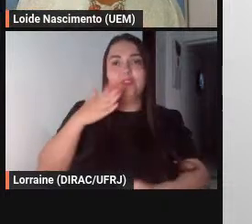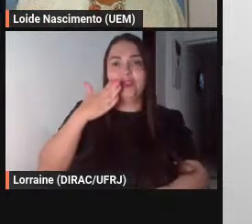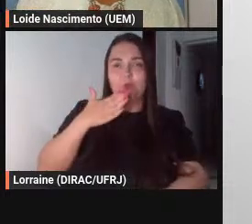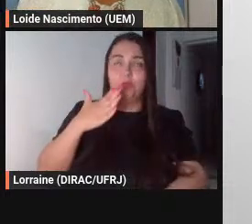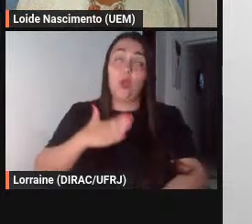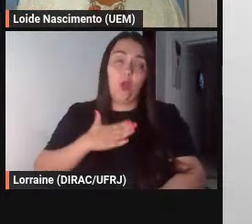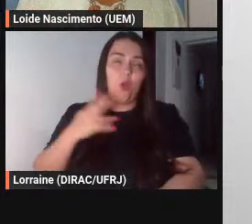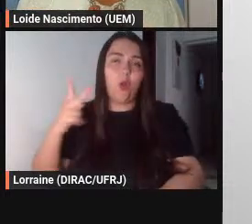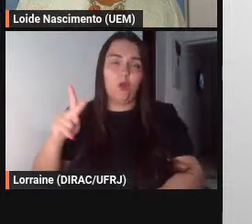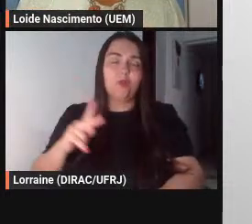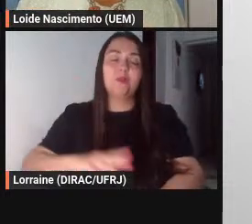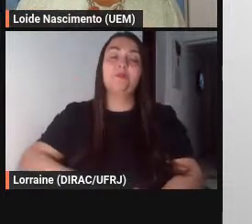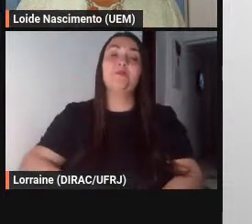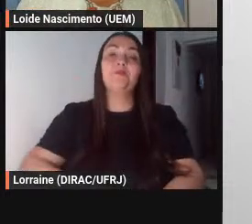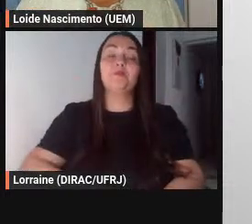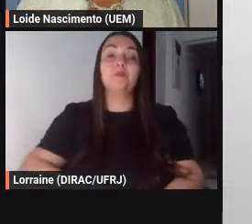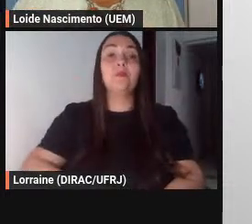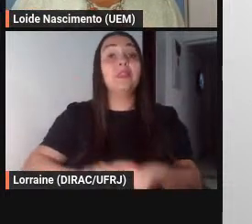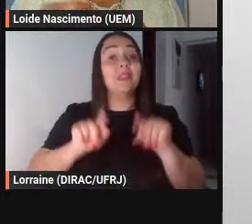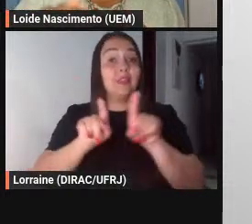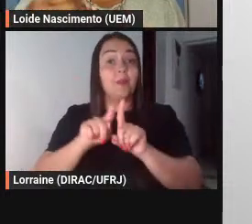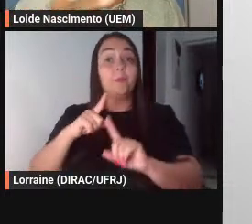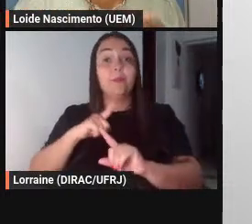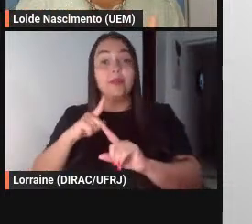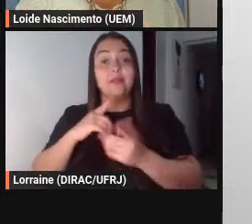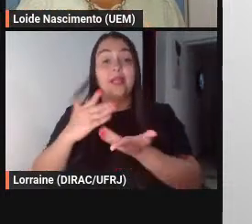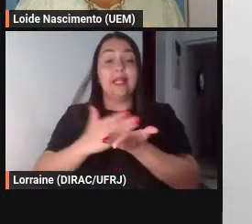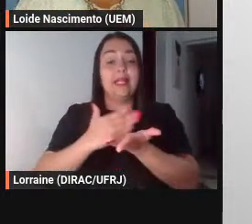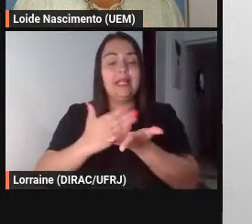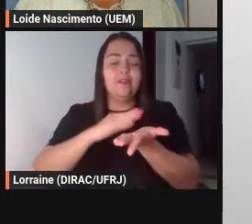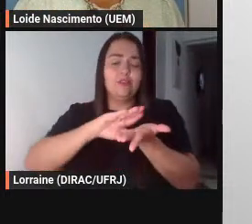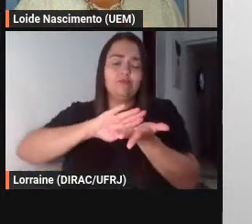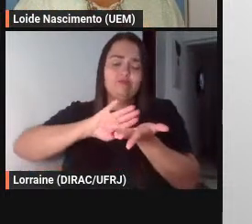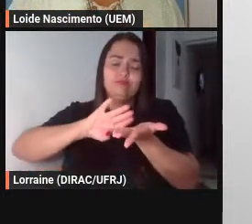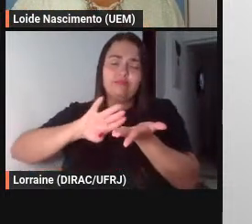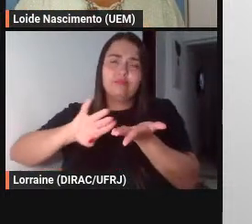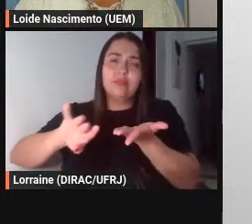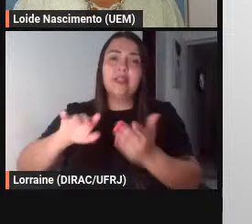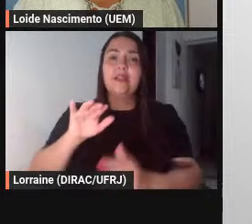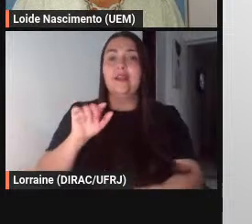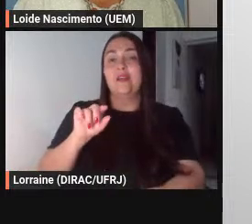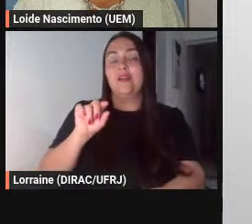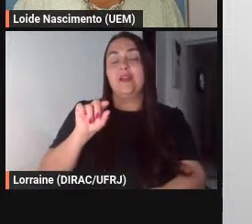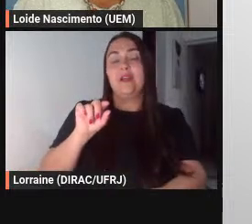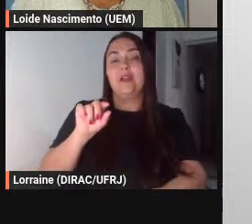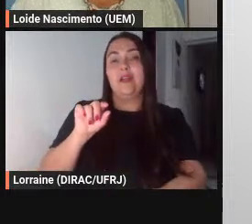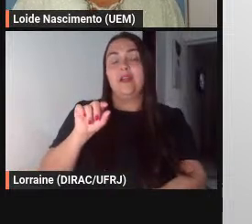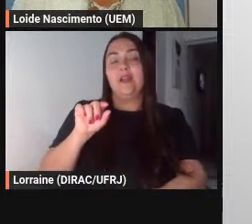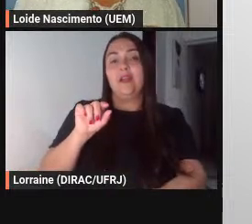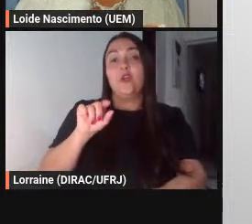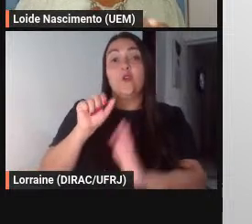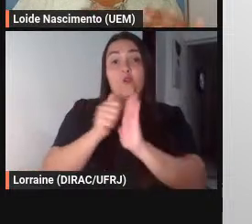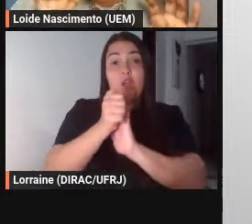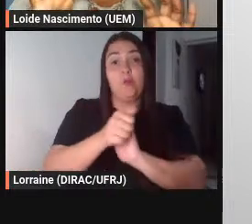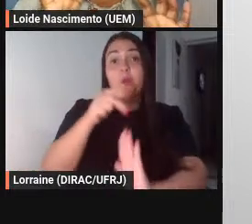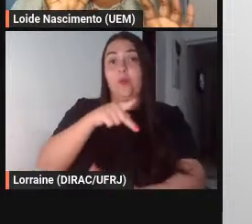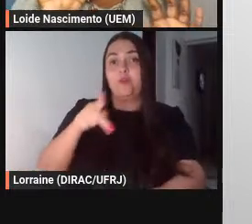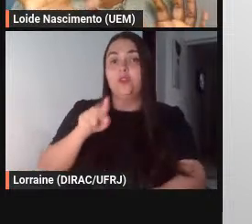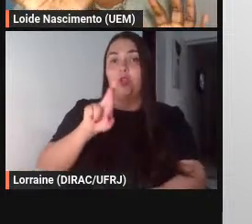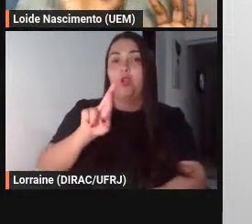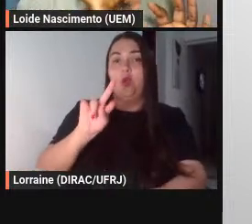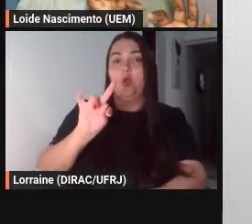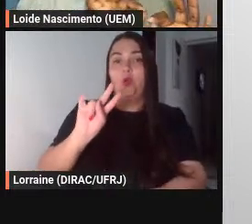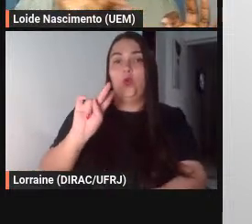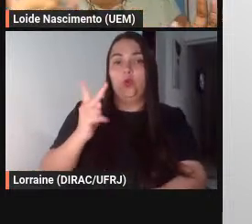uma coleção de fábulas né um livro de fábulas no próximo slide da professora Ruth Rocha né ela ela